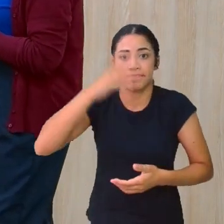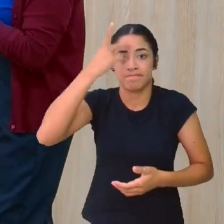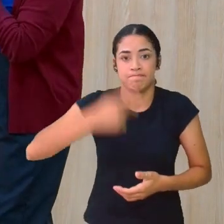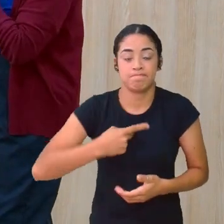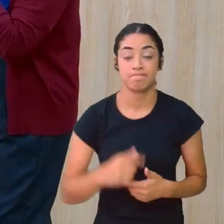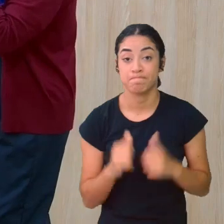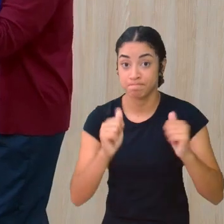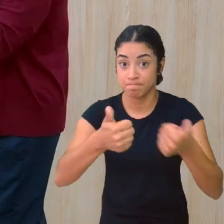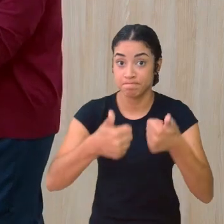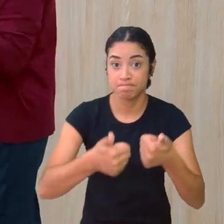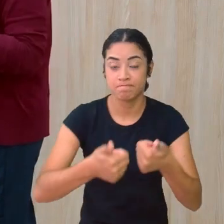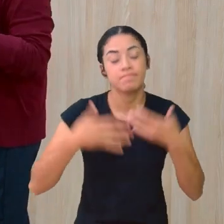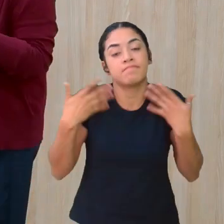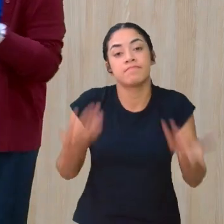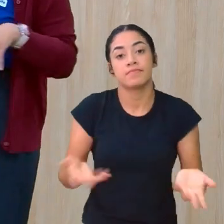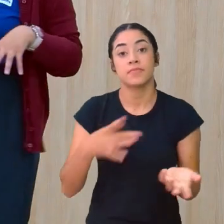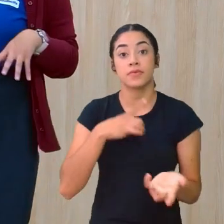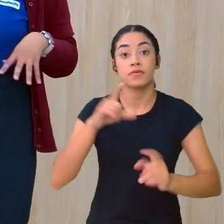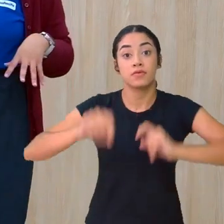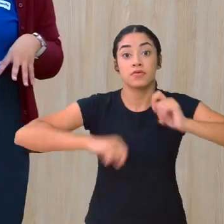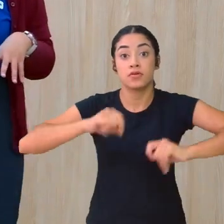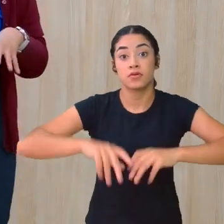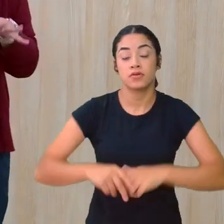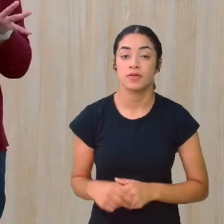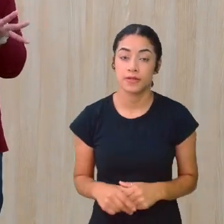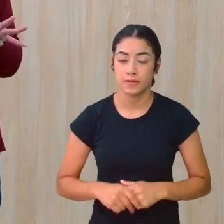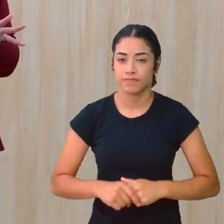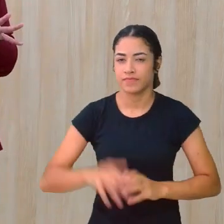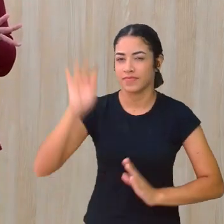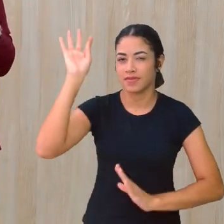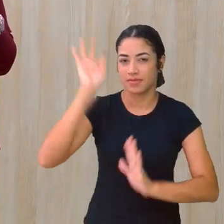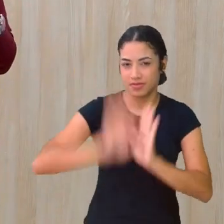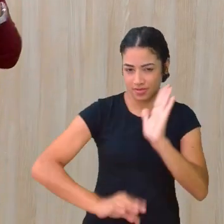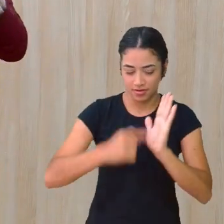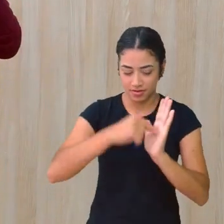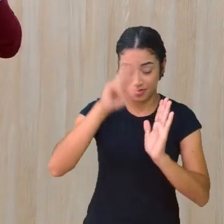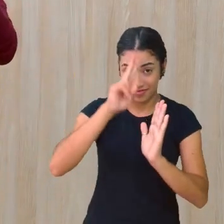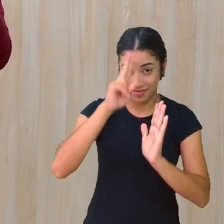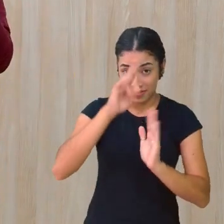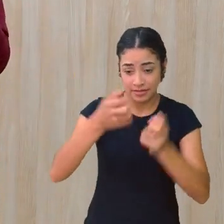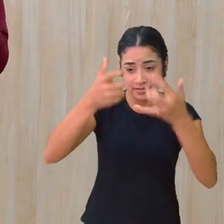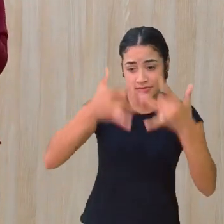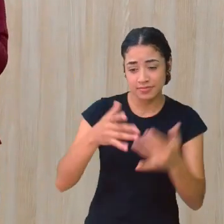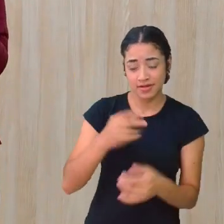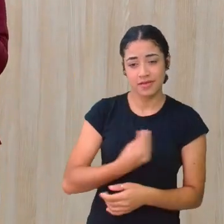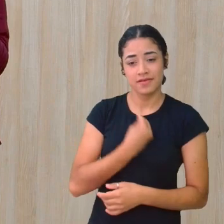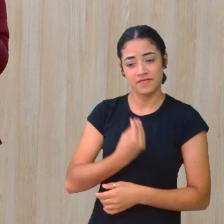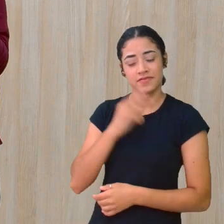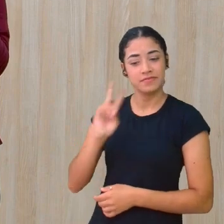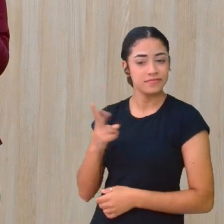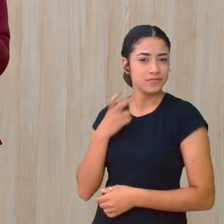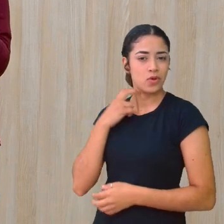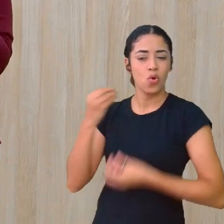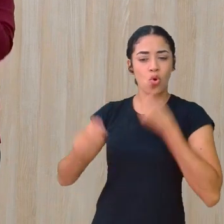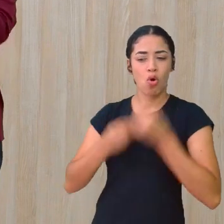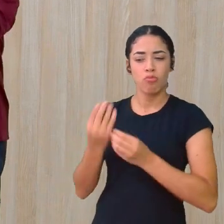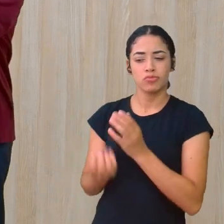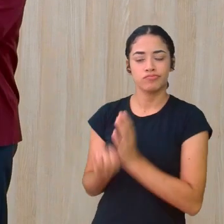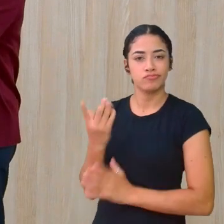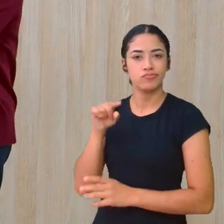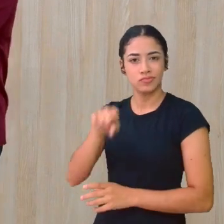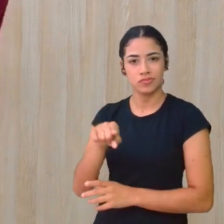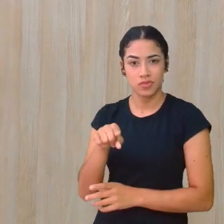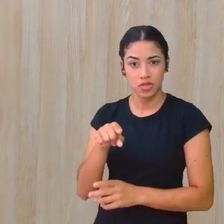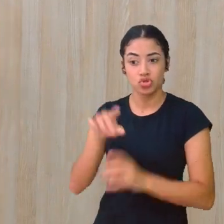E aí de certa forma Essa historinha Que conta a vida Do morcego Ou de como Ele se tornou Esse ser Que só habita À noite